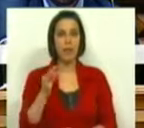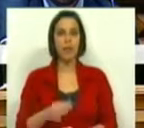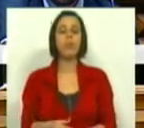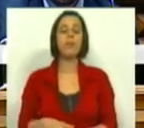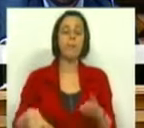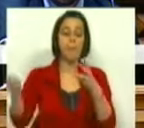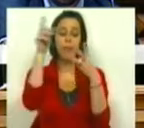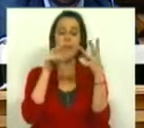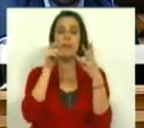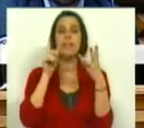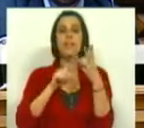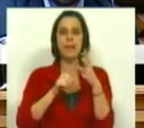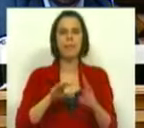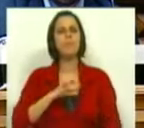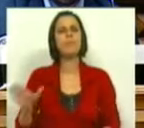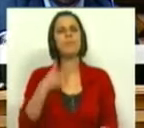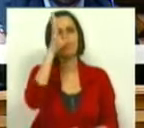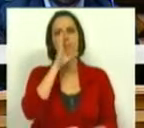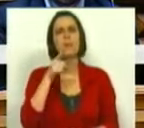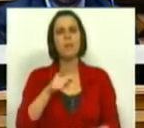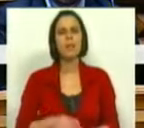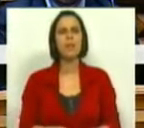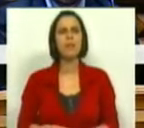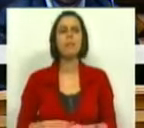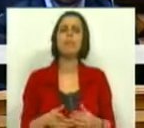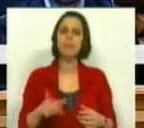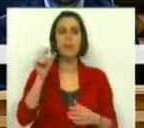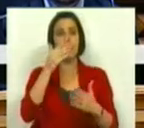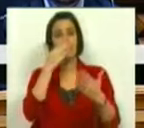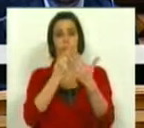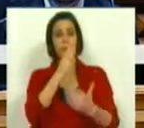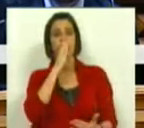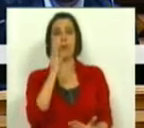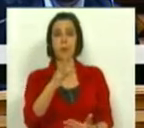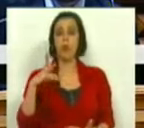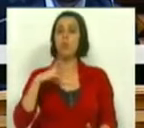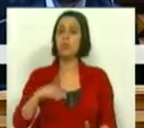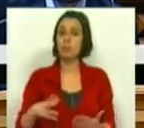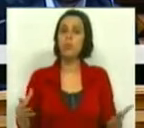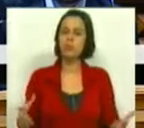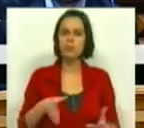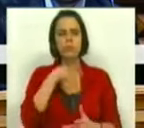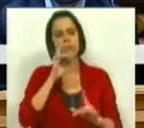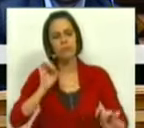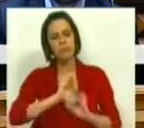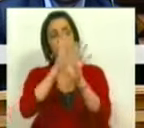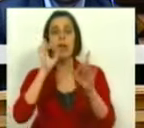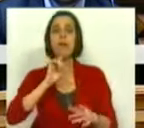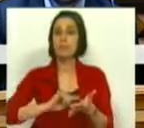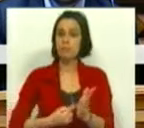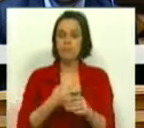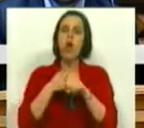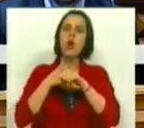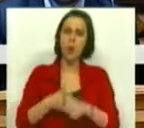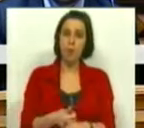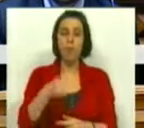E em terceiro lugar, o Sr. Primeiro-Ministro também tem sido frontal com os portugueses, ao explicitar que é determinante